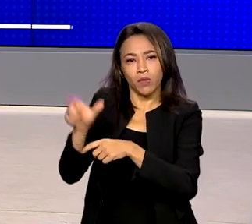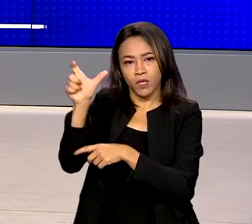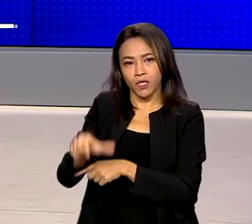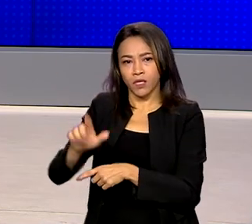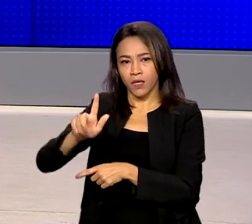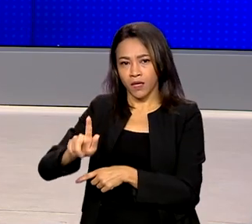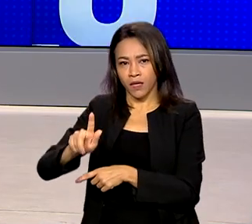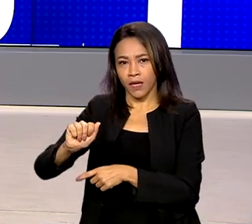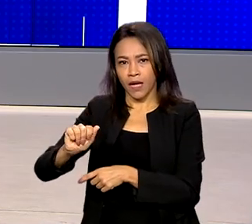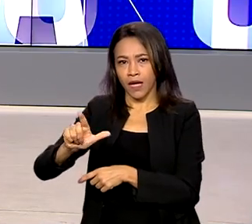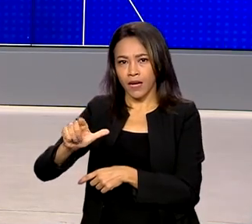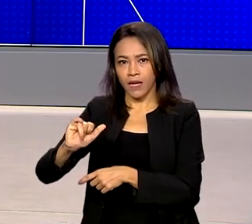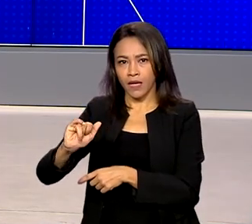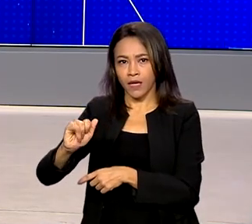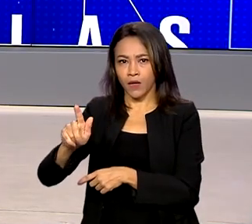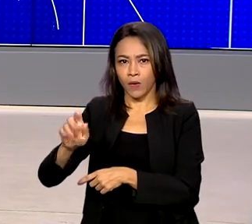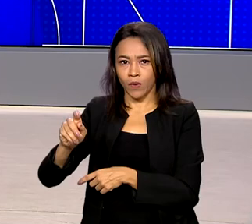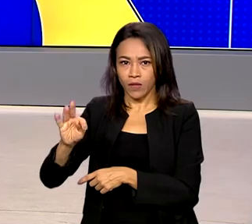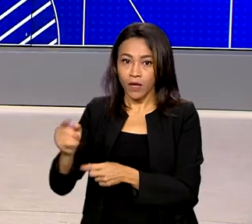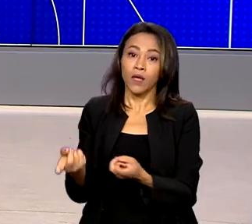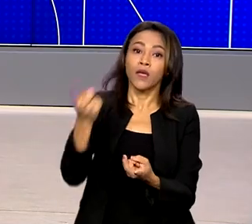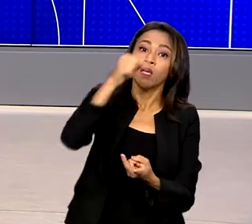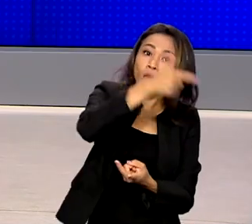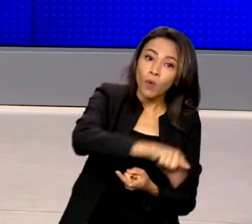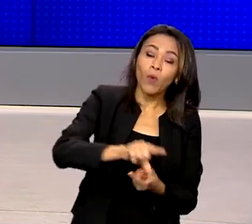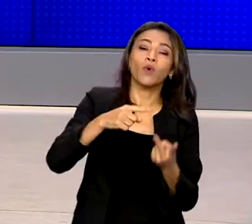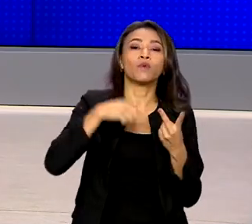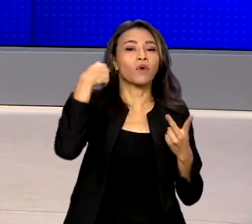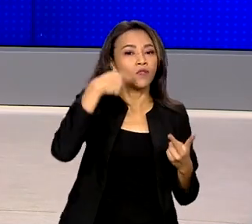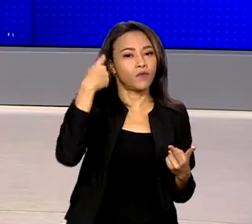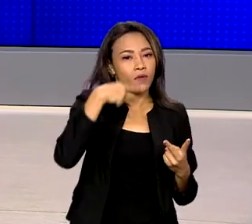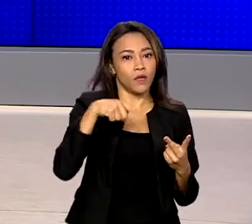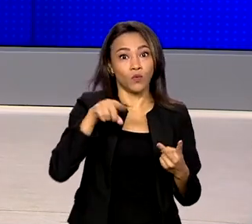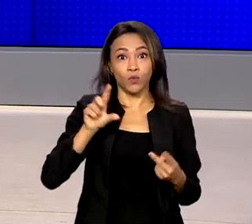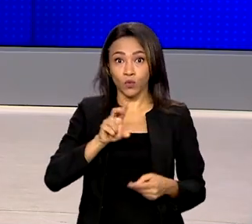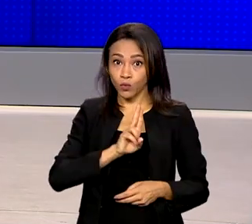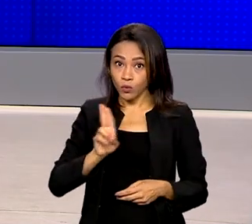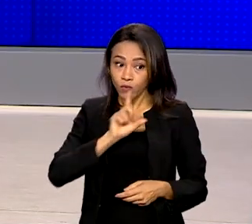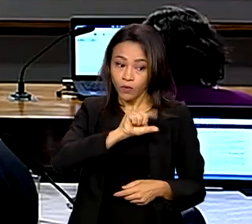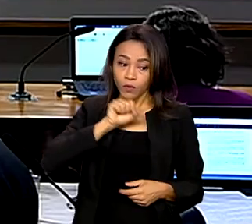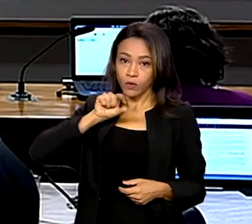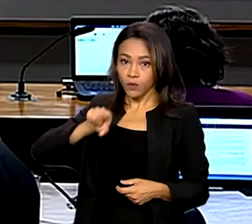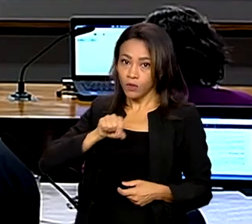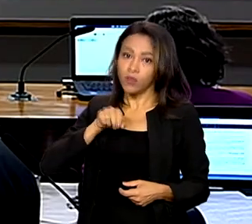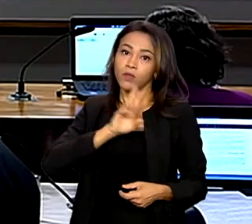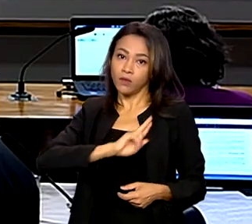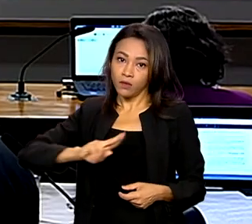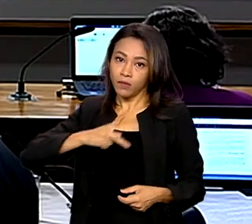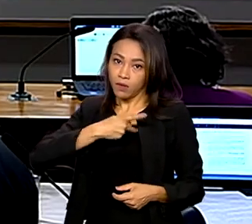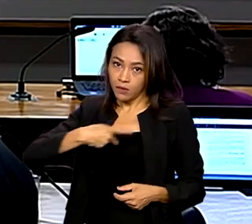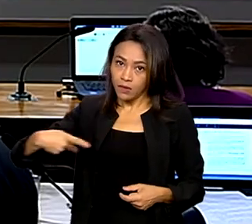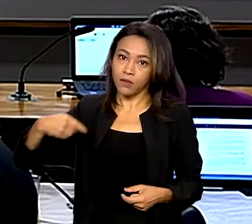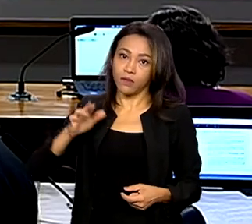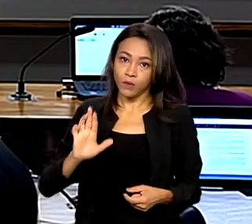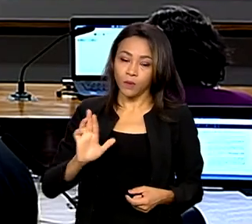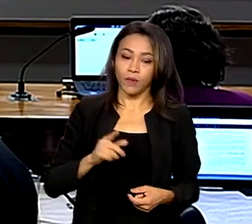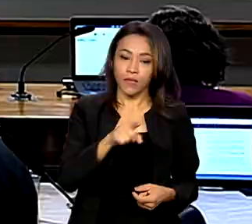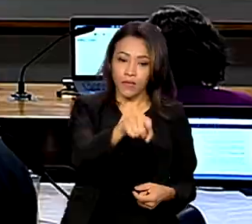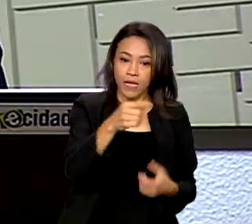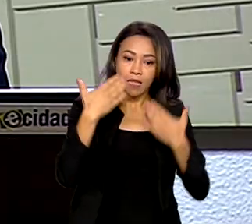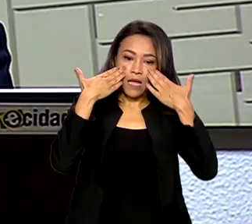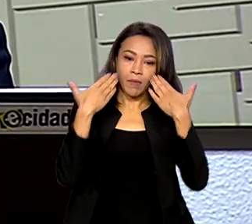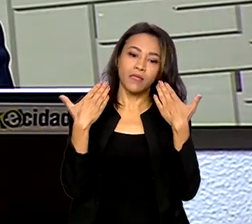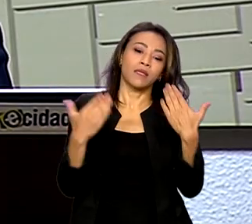diretorias no Banco Central. Os nomes foram indicados pelo presidente Lula. Na apresentação aos